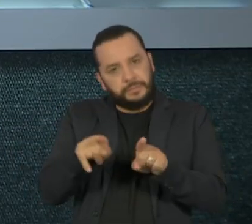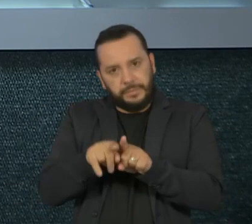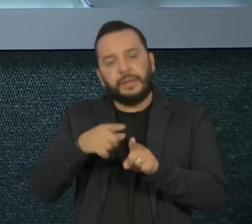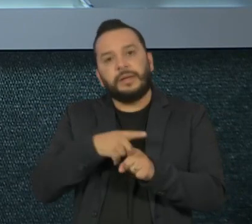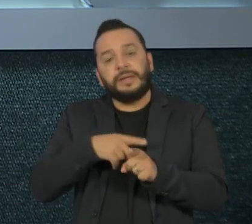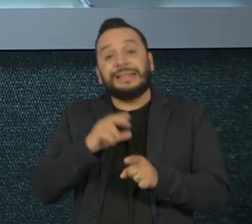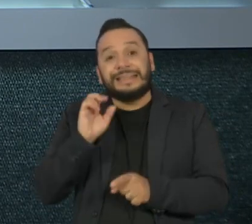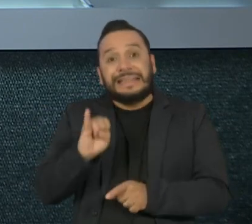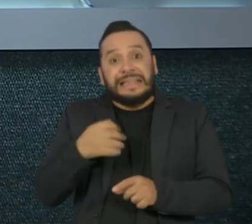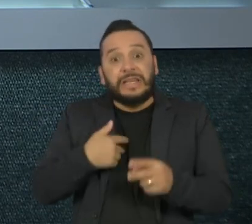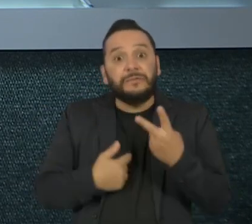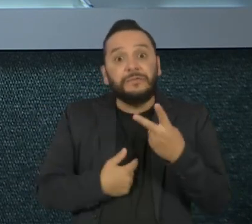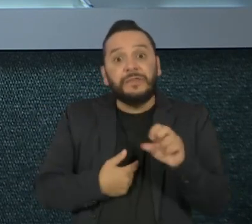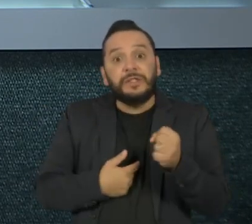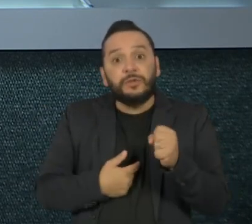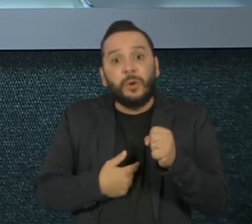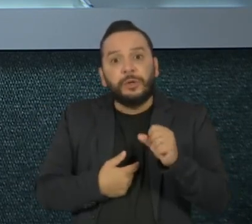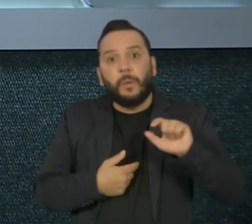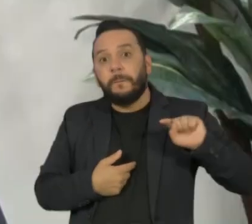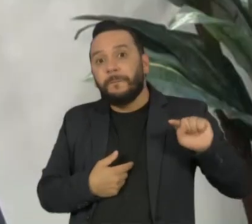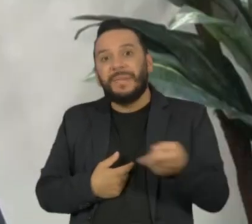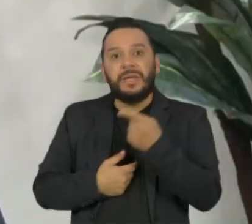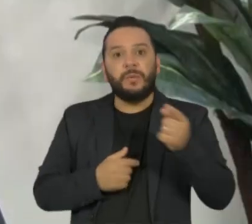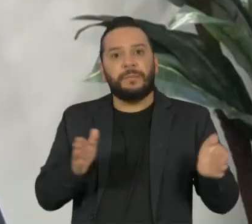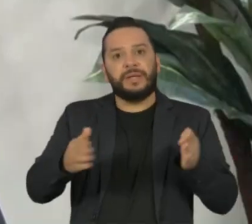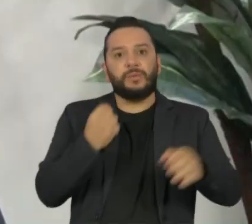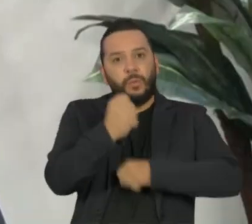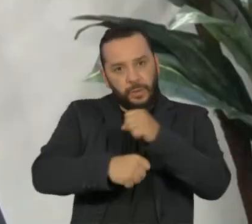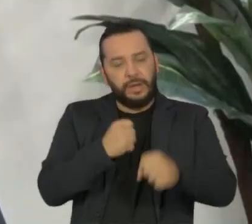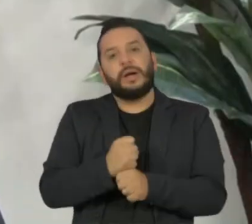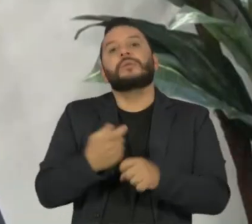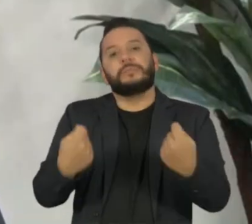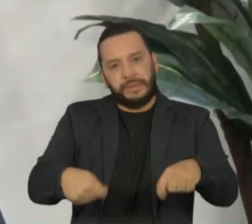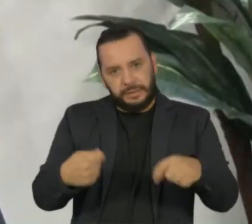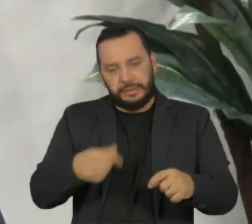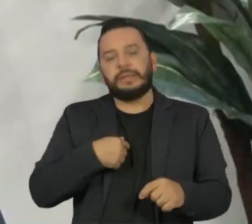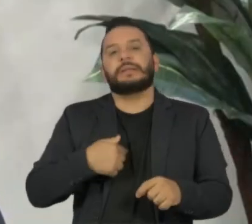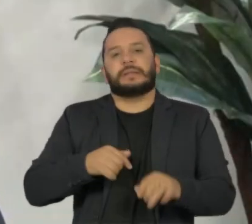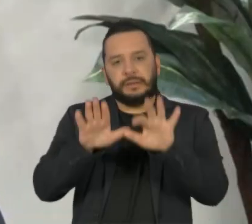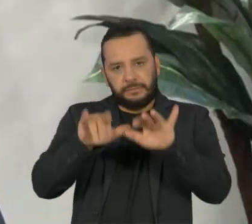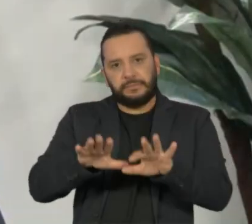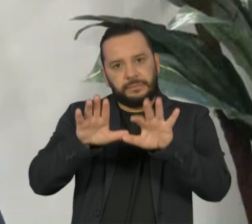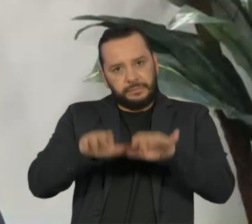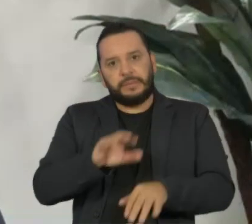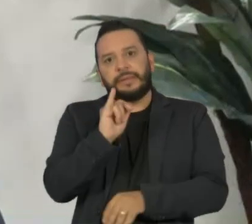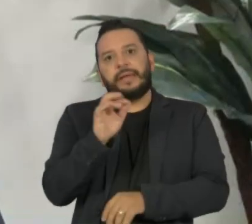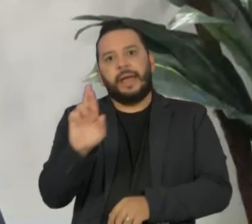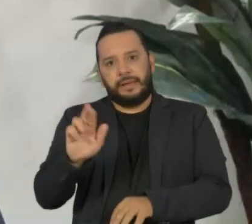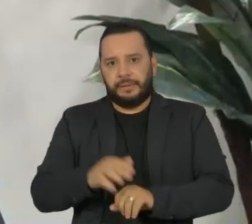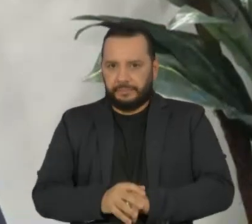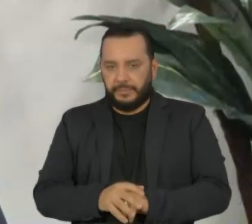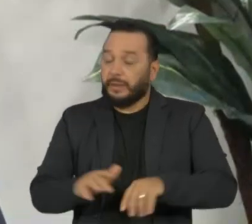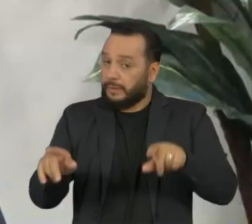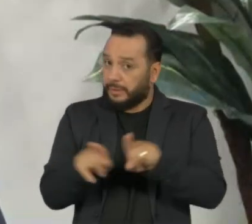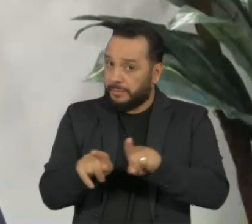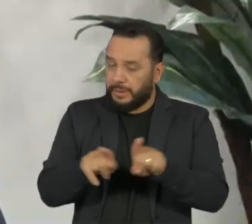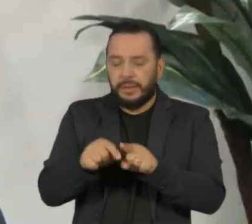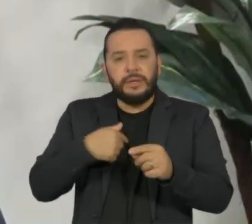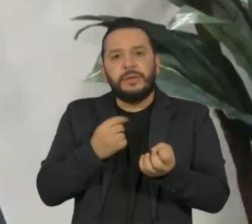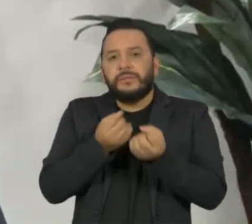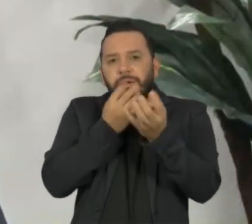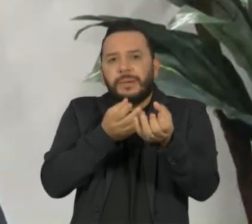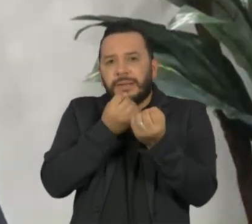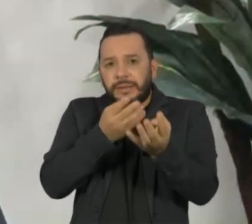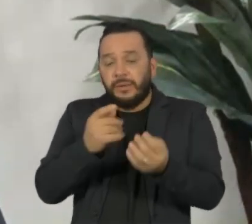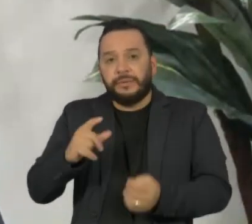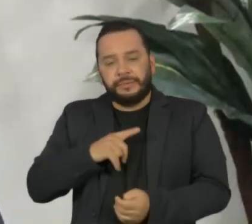ultrapassou os 28 mil de rendimento no ano. Além disso, eu também tenho que colocar, quanto informe, tudo aquilo que